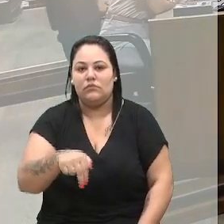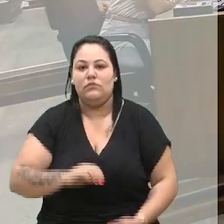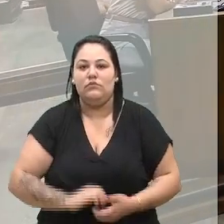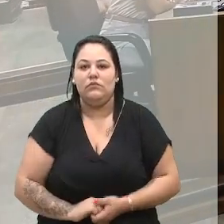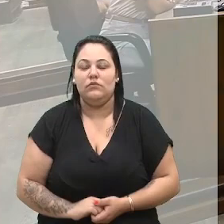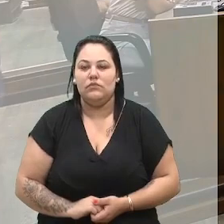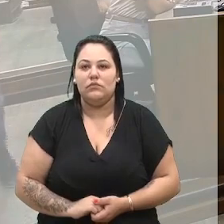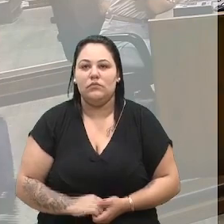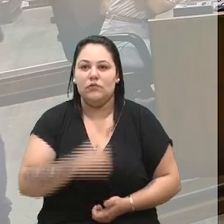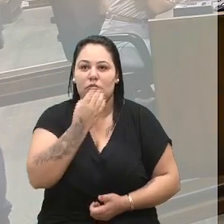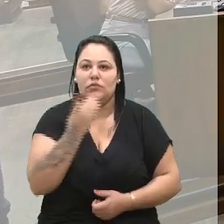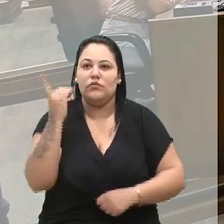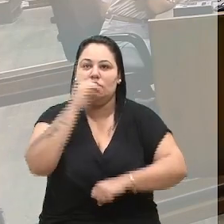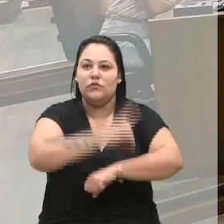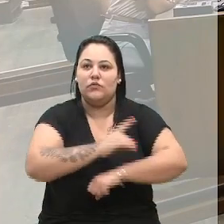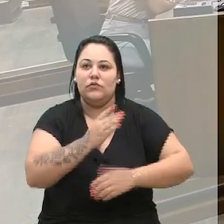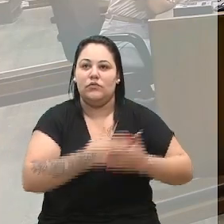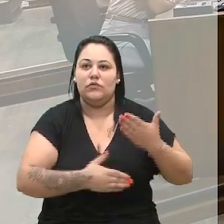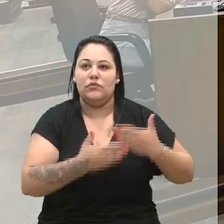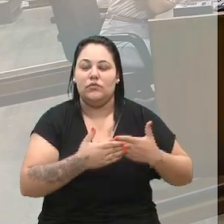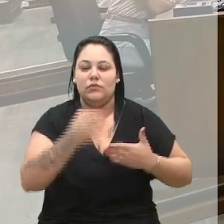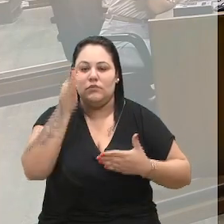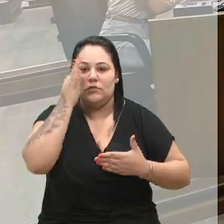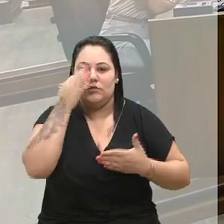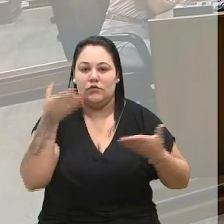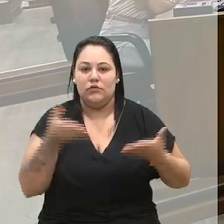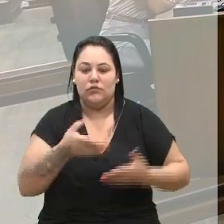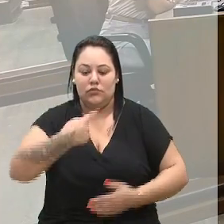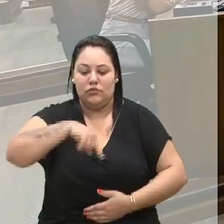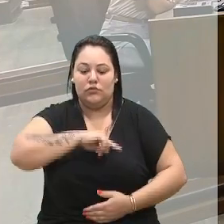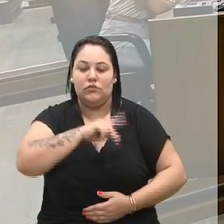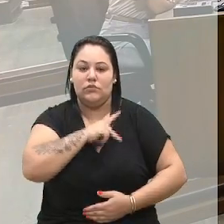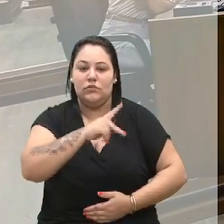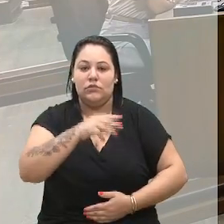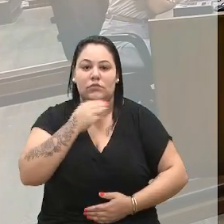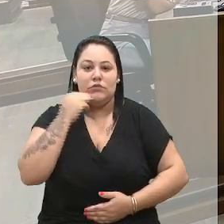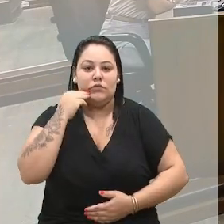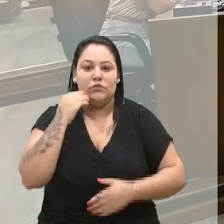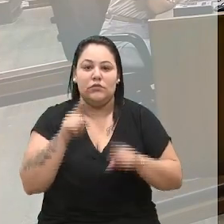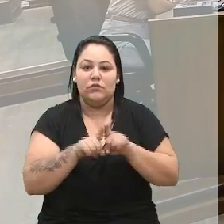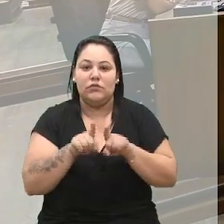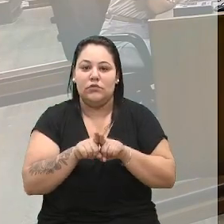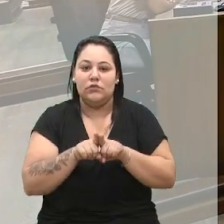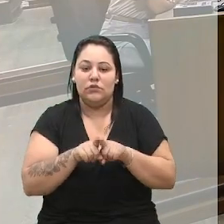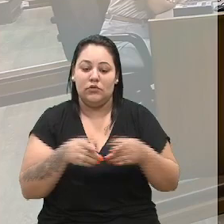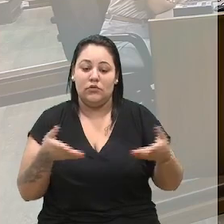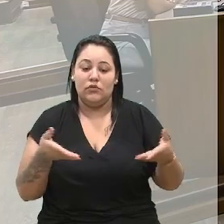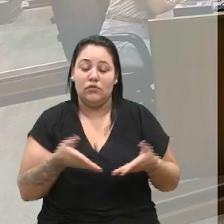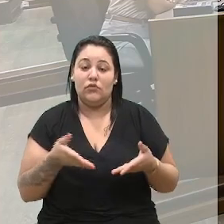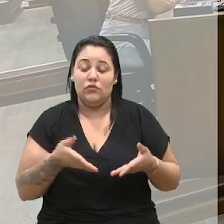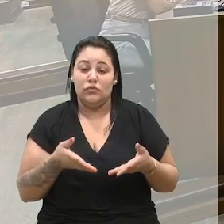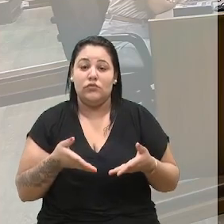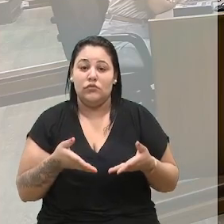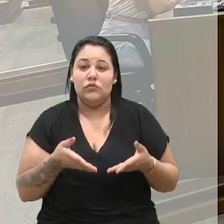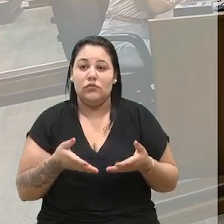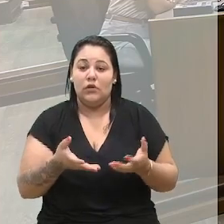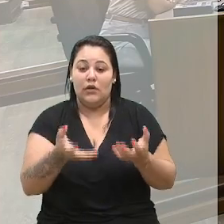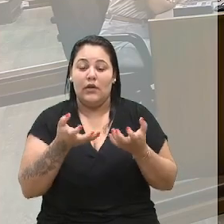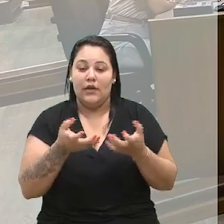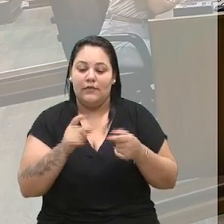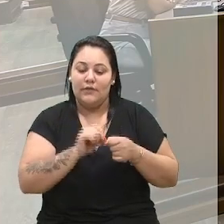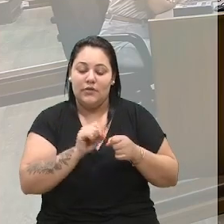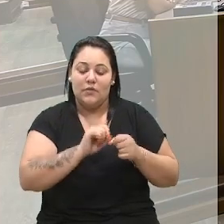Bom dia a todos e a todas, e a nossa presidente Marisol Santos. Hoje eu quero fazer minha